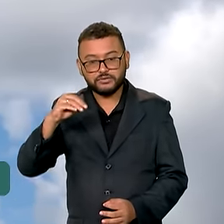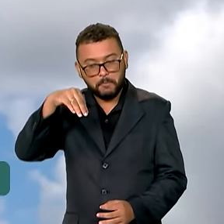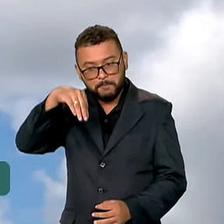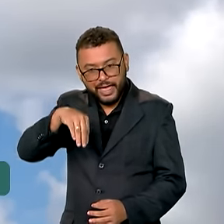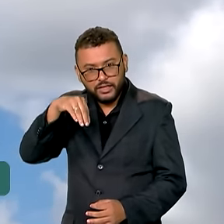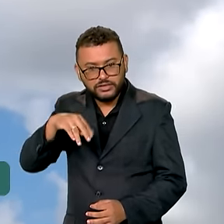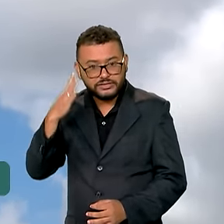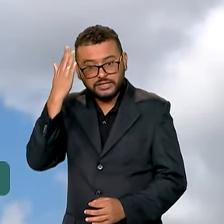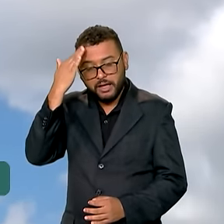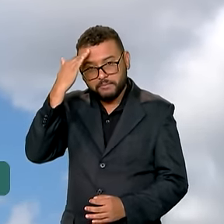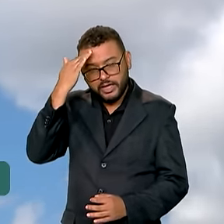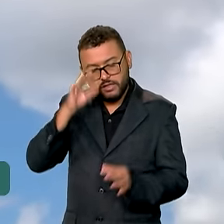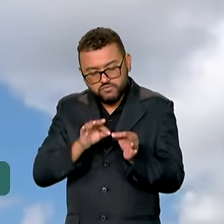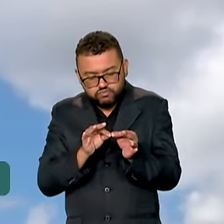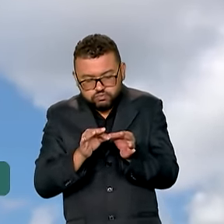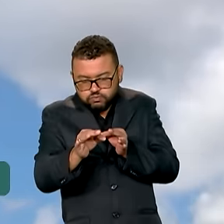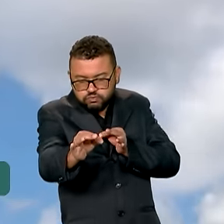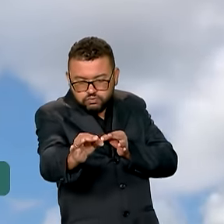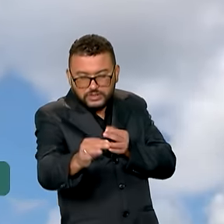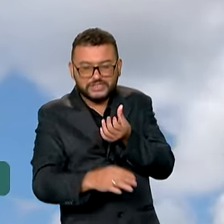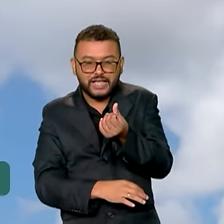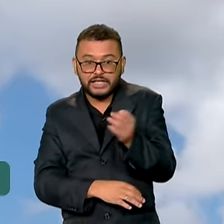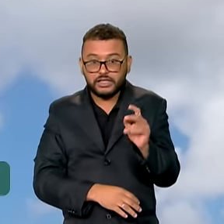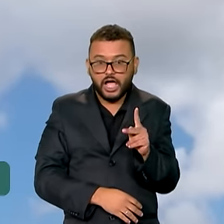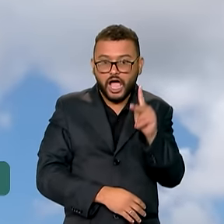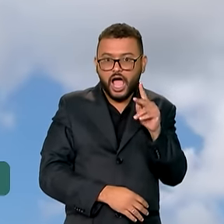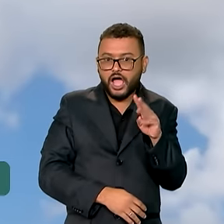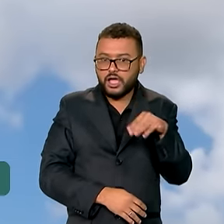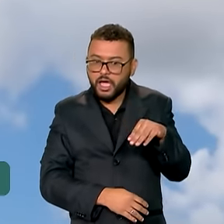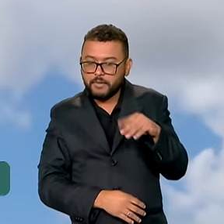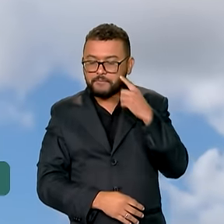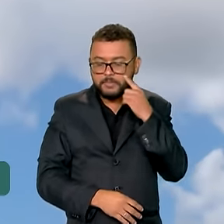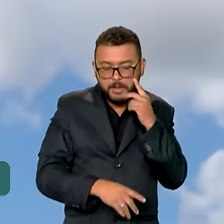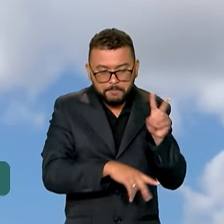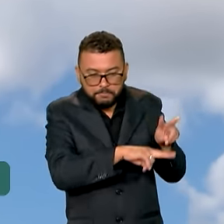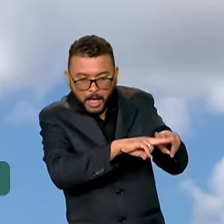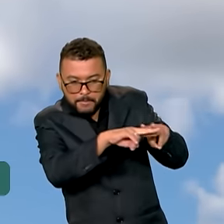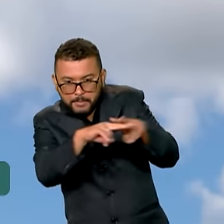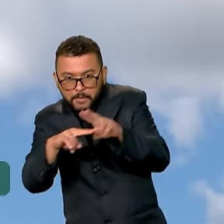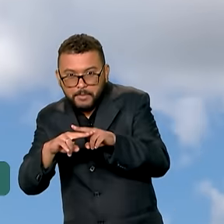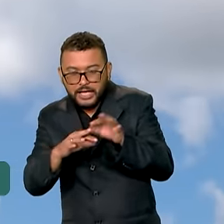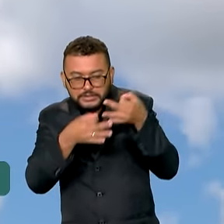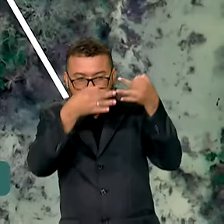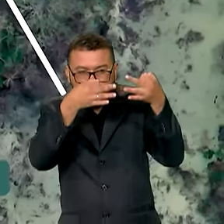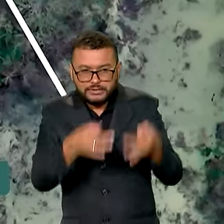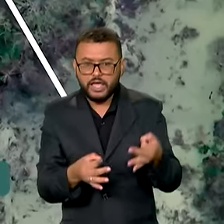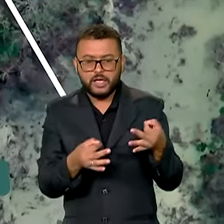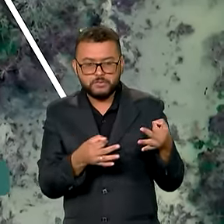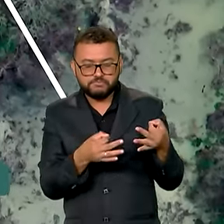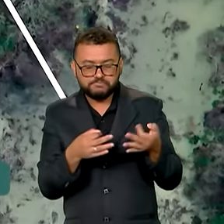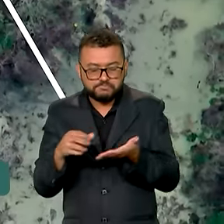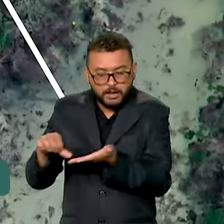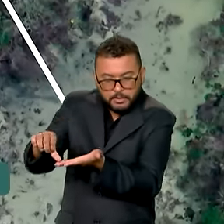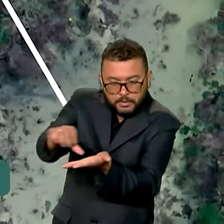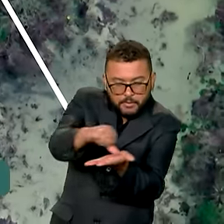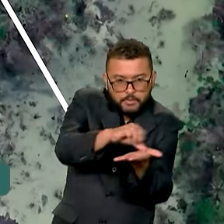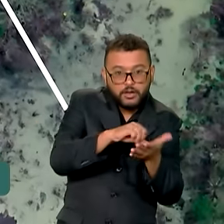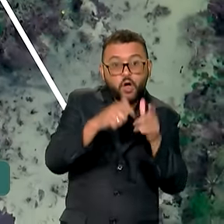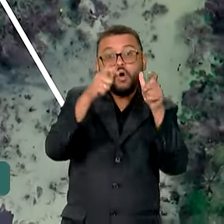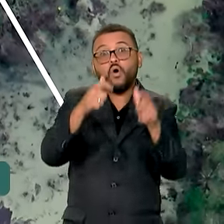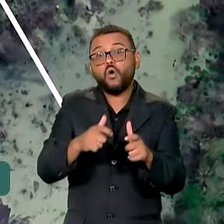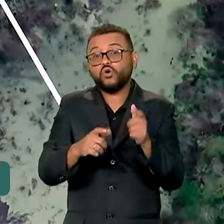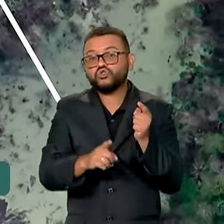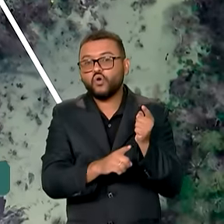alcance de até 60 quilômetros. A capacidade de mapear com precisão centimétrica tem ajudado o Centro